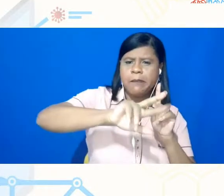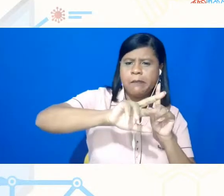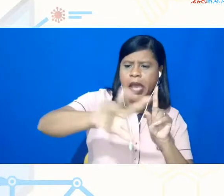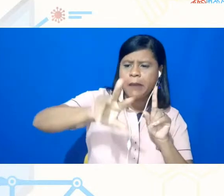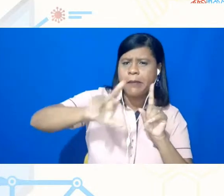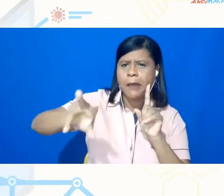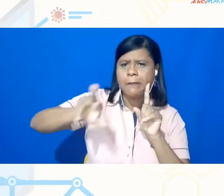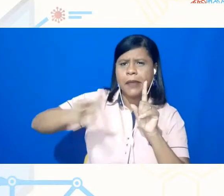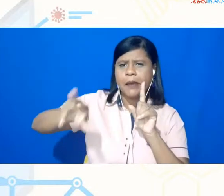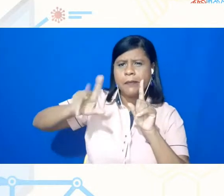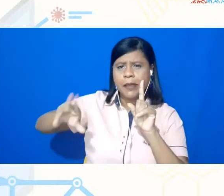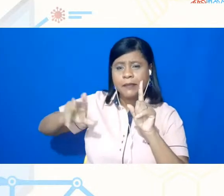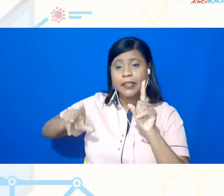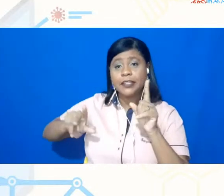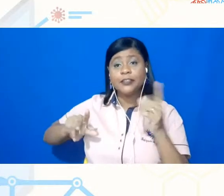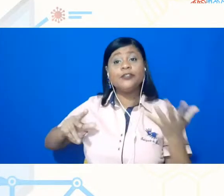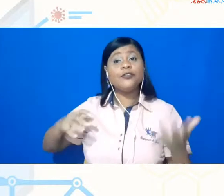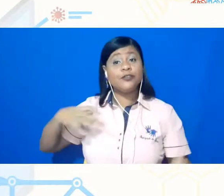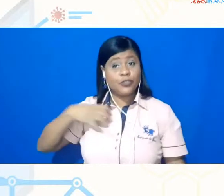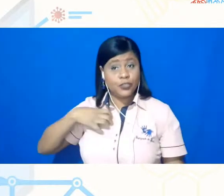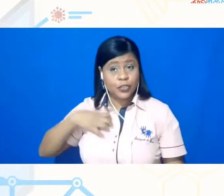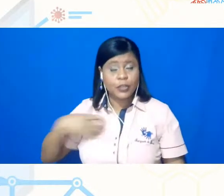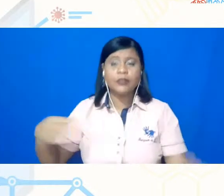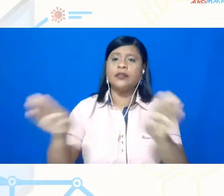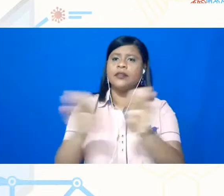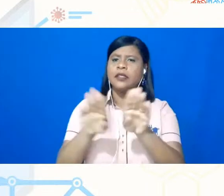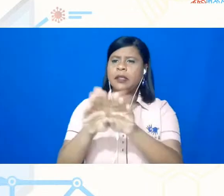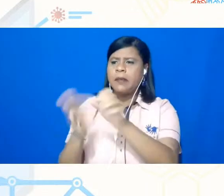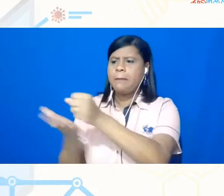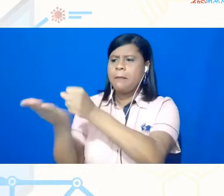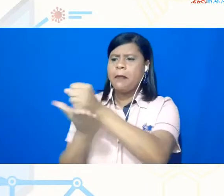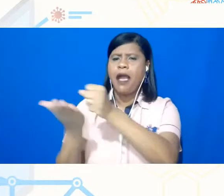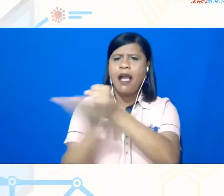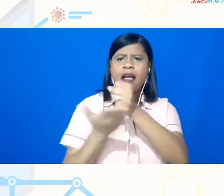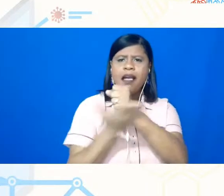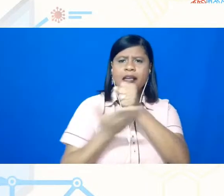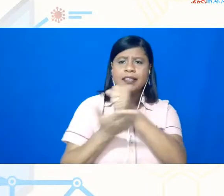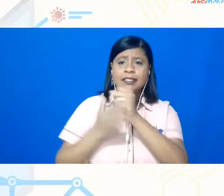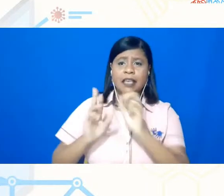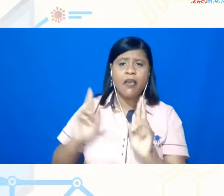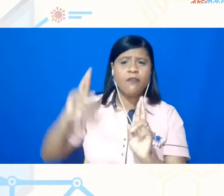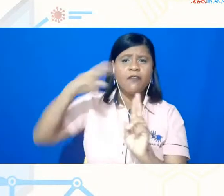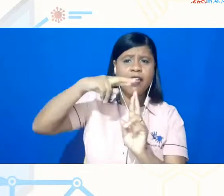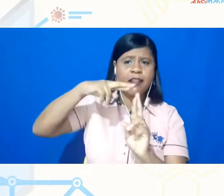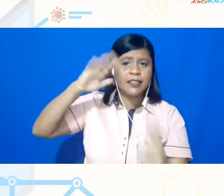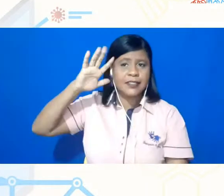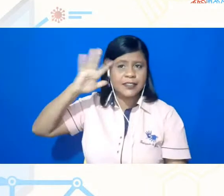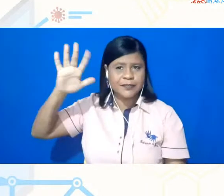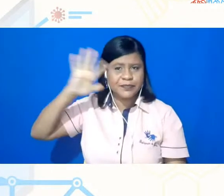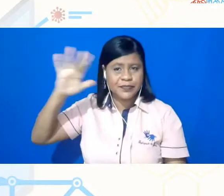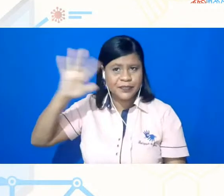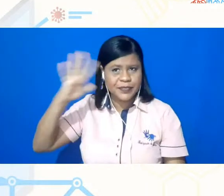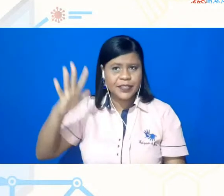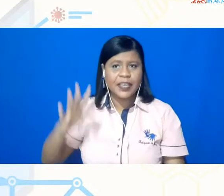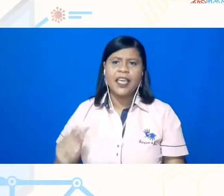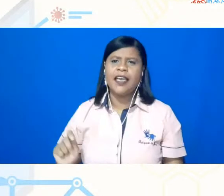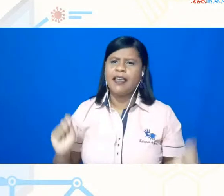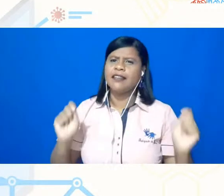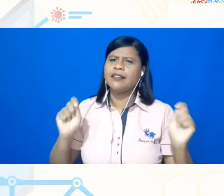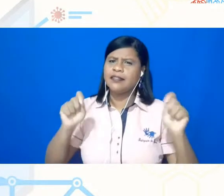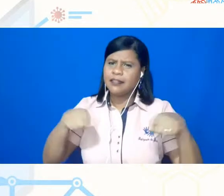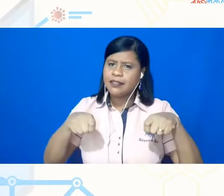das mais diversas bases teóricas, né, então, é uma postura que a gente tem no